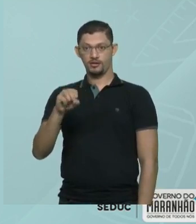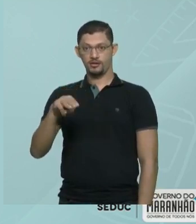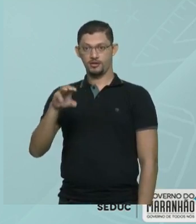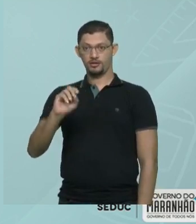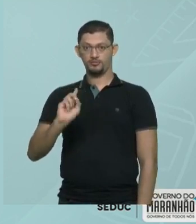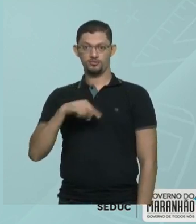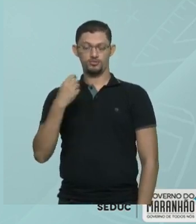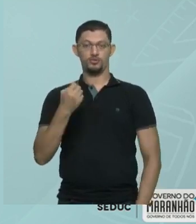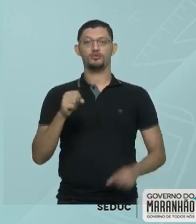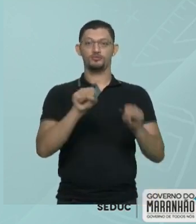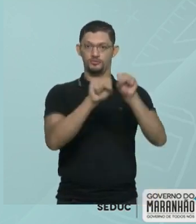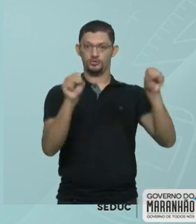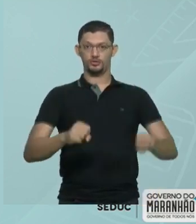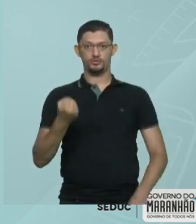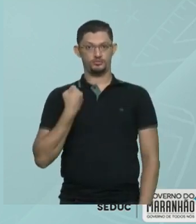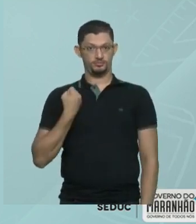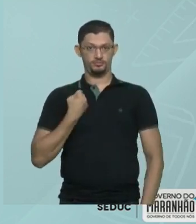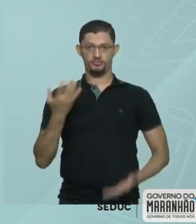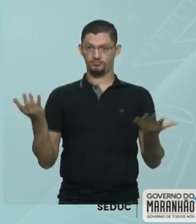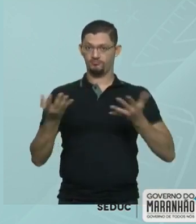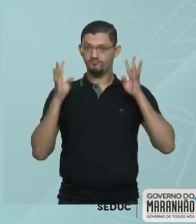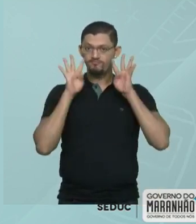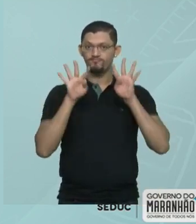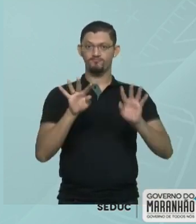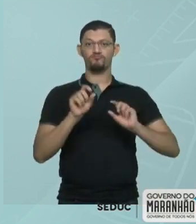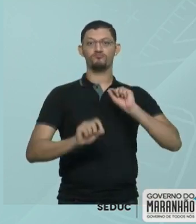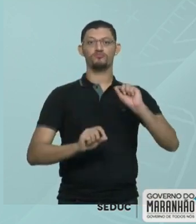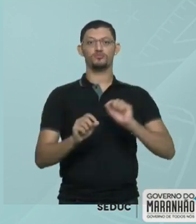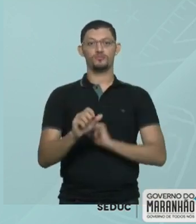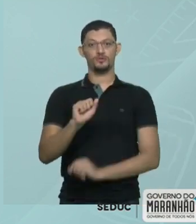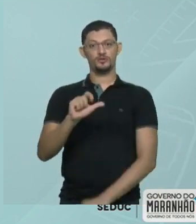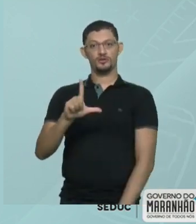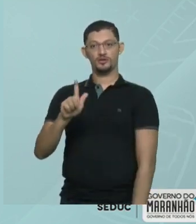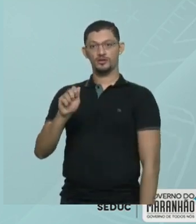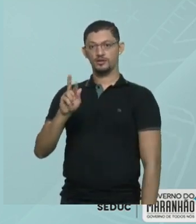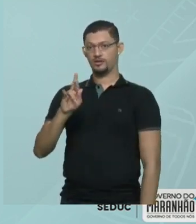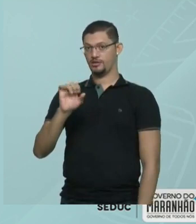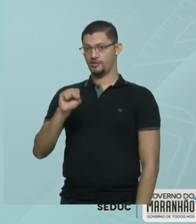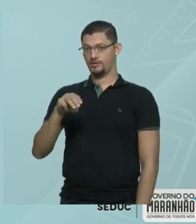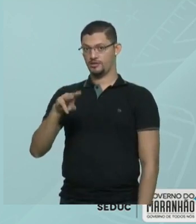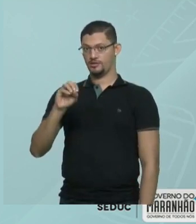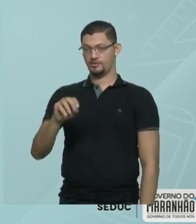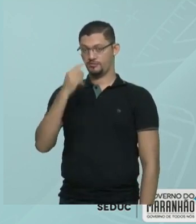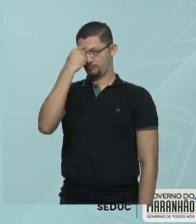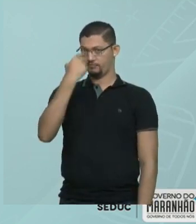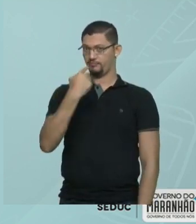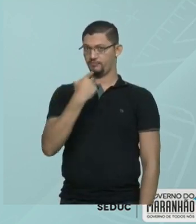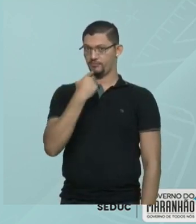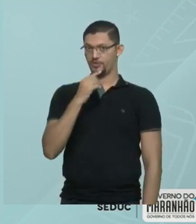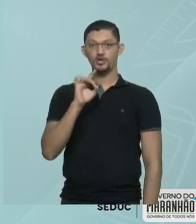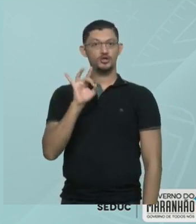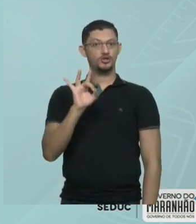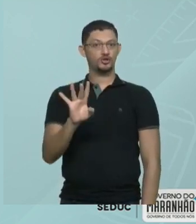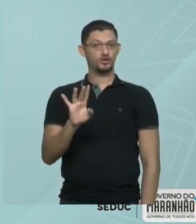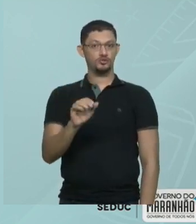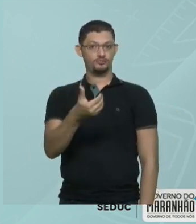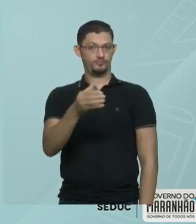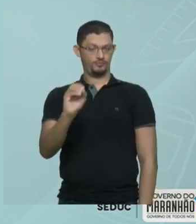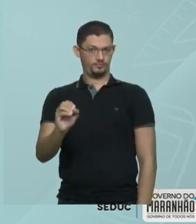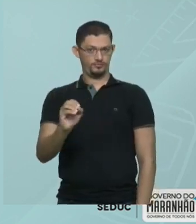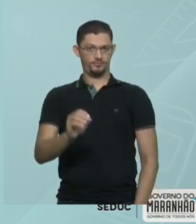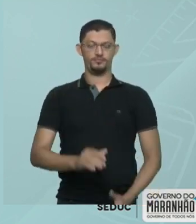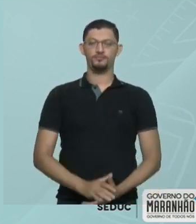Agora é o seguinte. Atenção. O que é algarismo? Símbolo. Apenas 10.